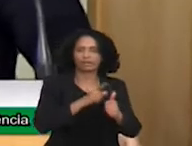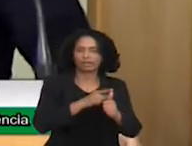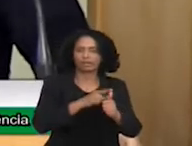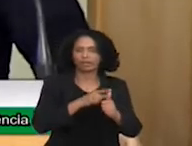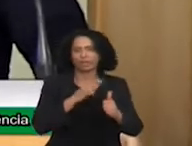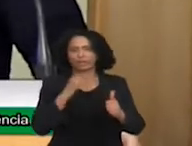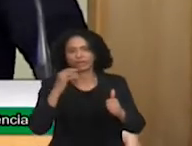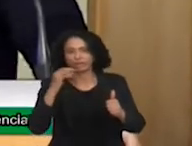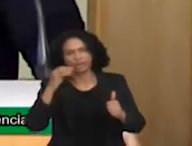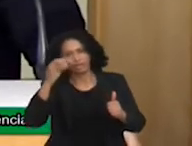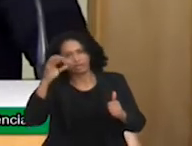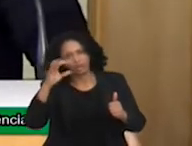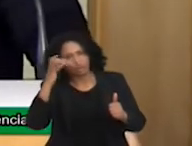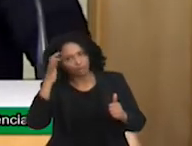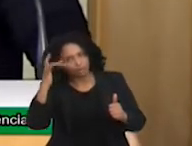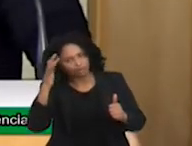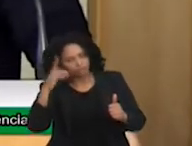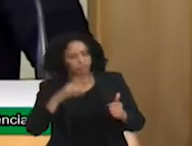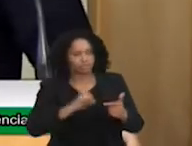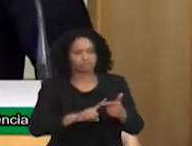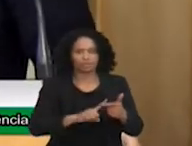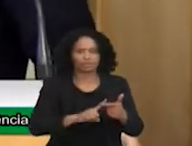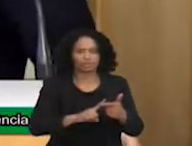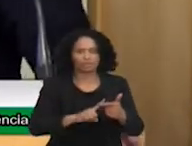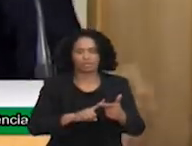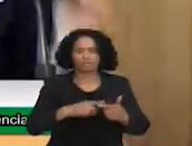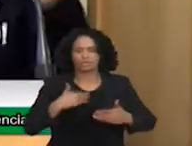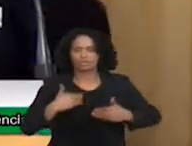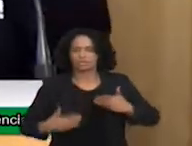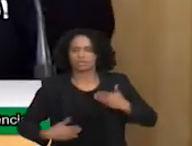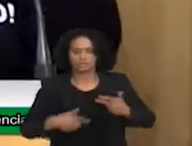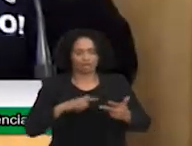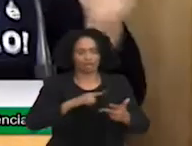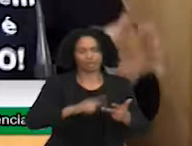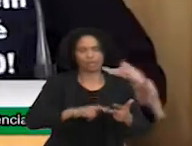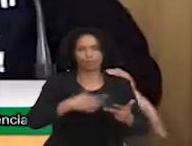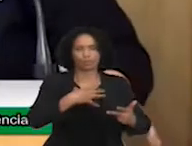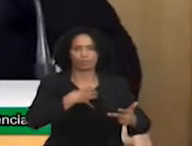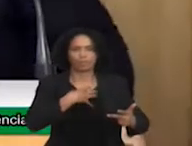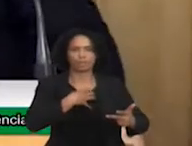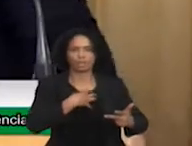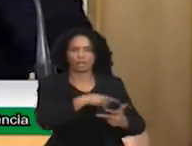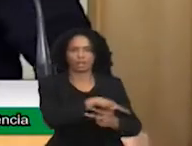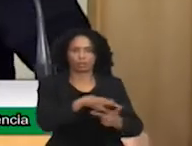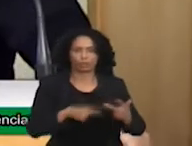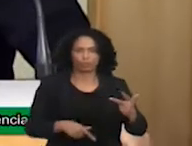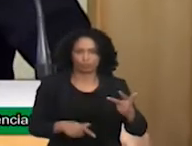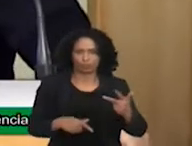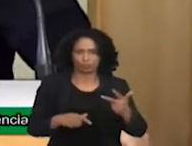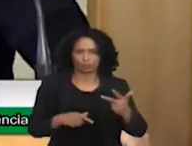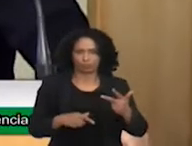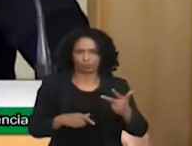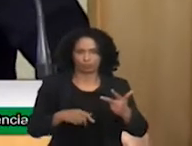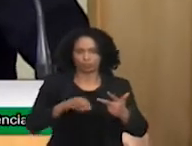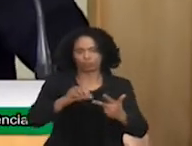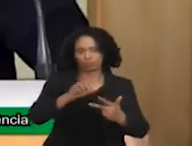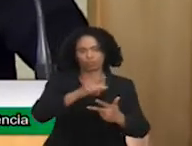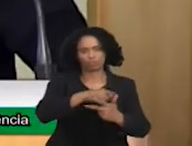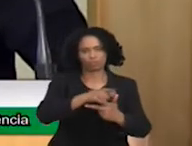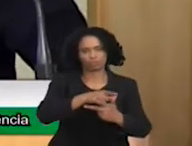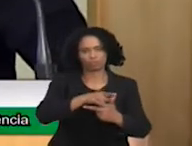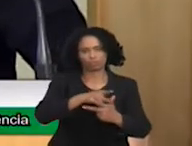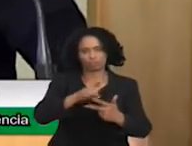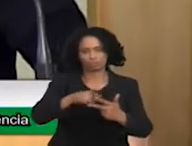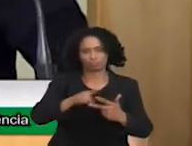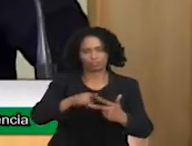comportamental? Porque é essas três que precisam. Então, o que eu falo quando eu falo do autismo? Não é porque eu sou ativista do